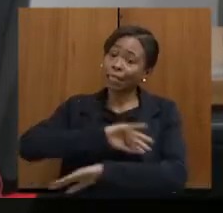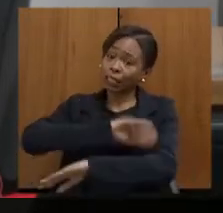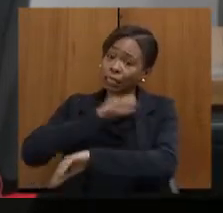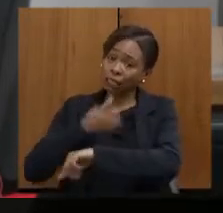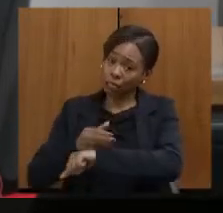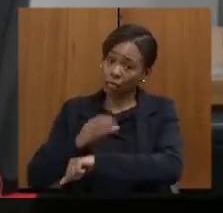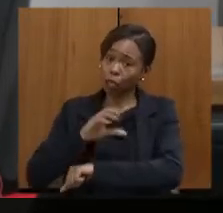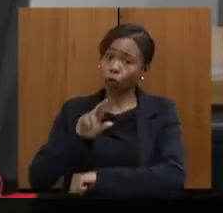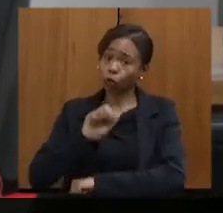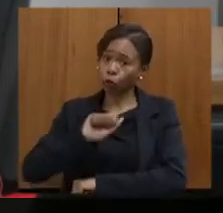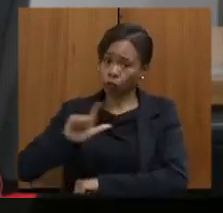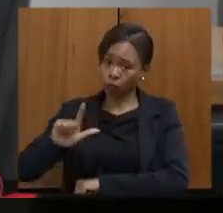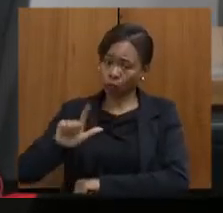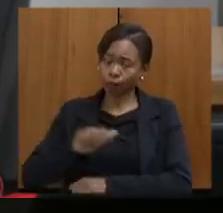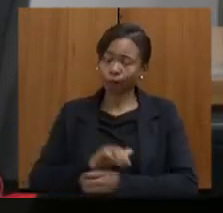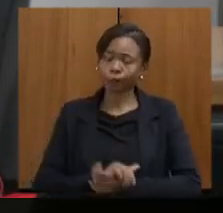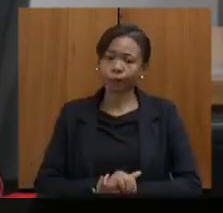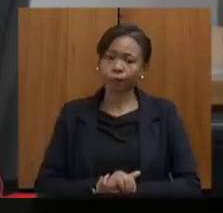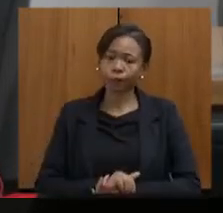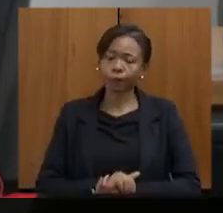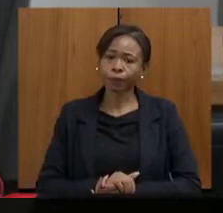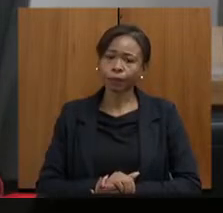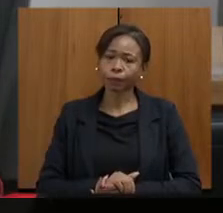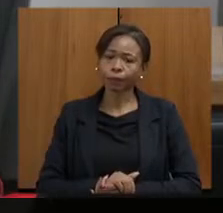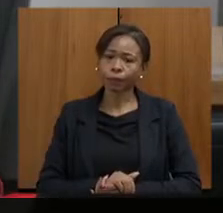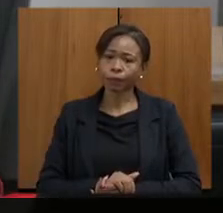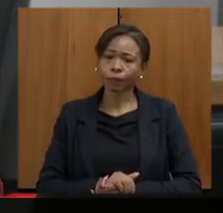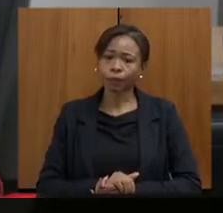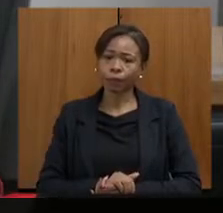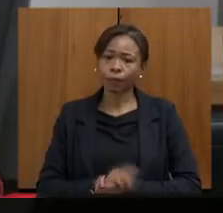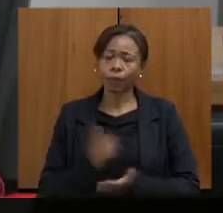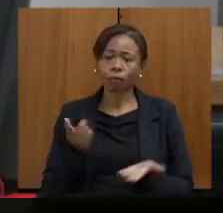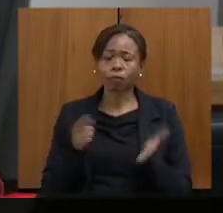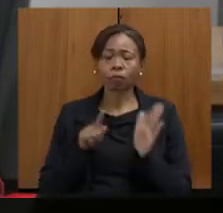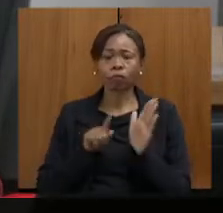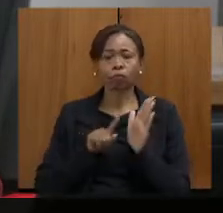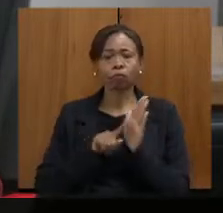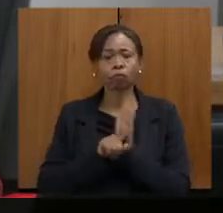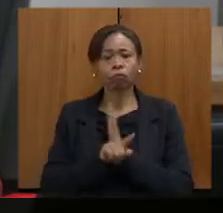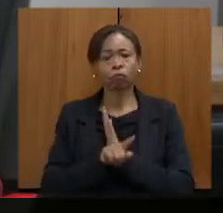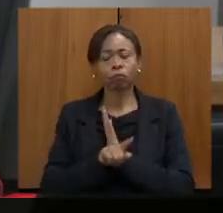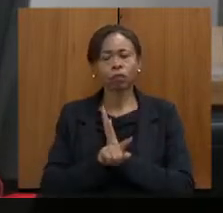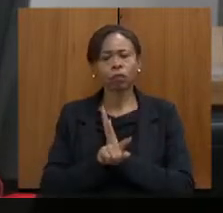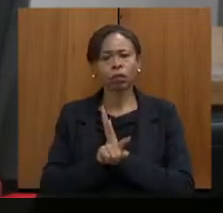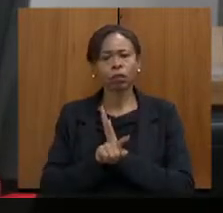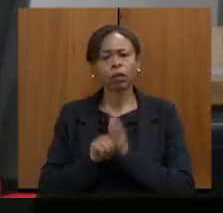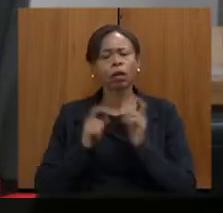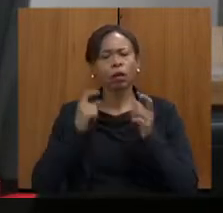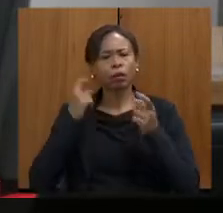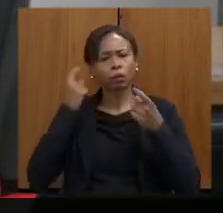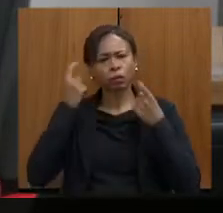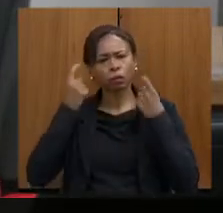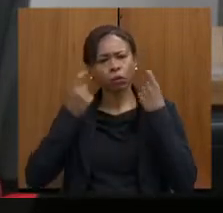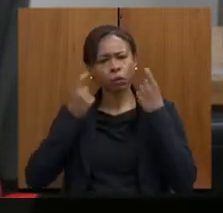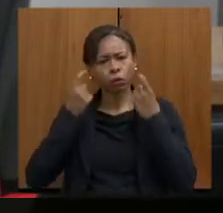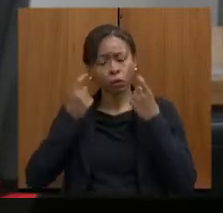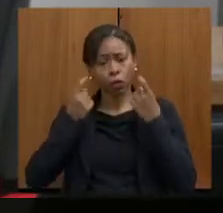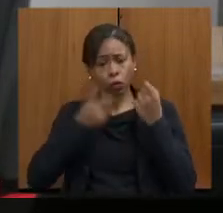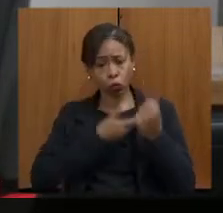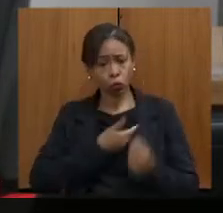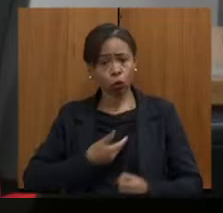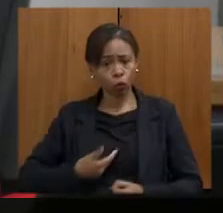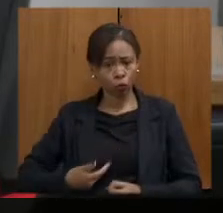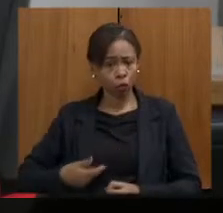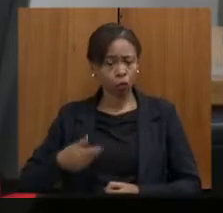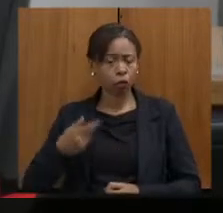Então eu questionaria se não foi uma preocupação do governo do Estado